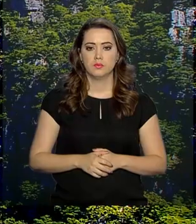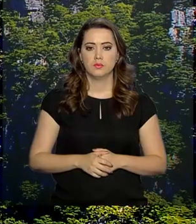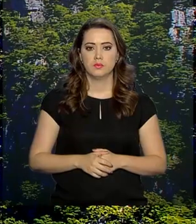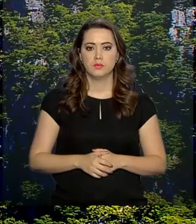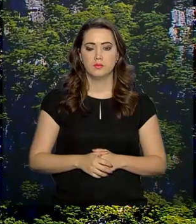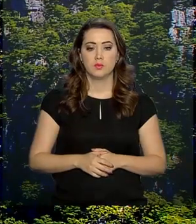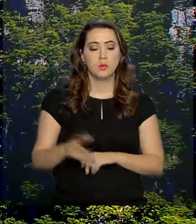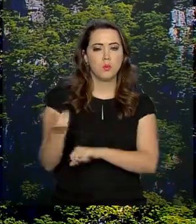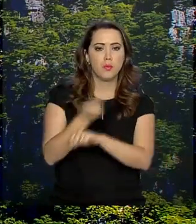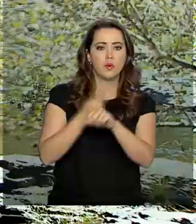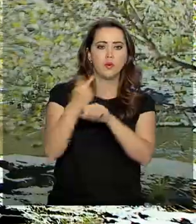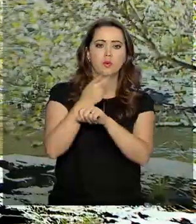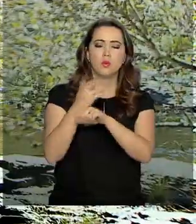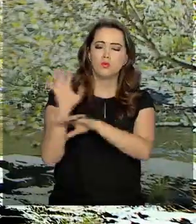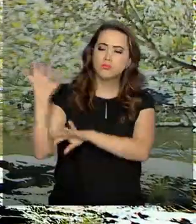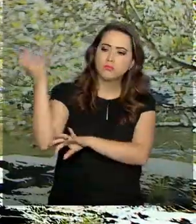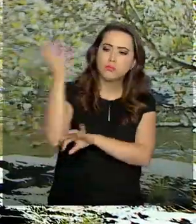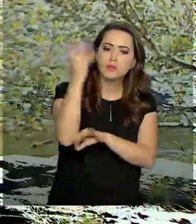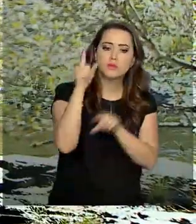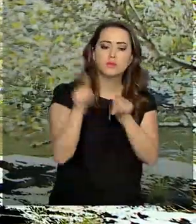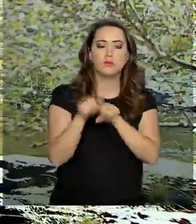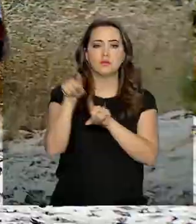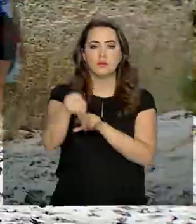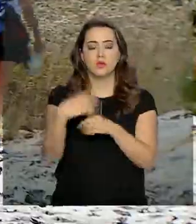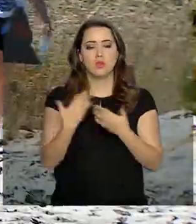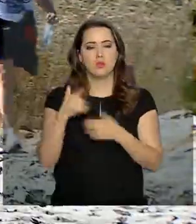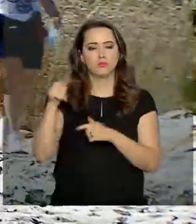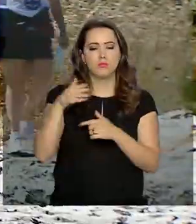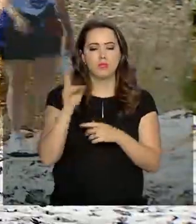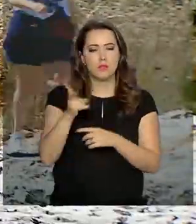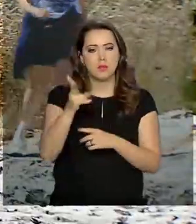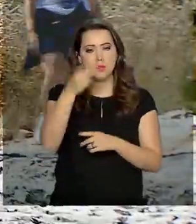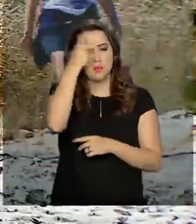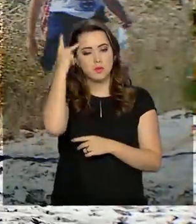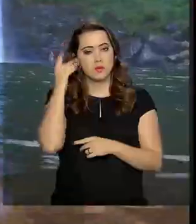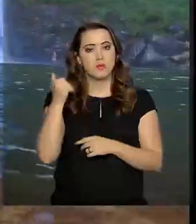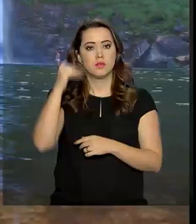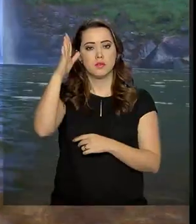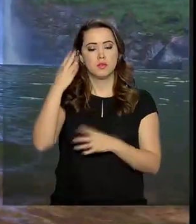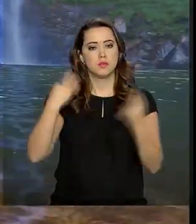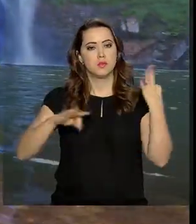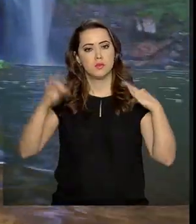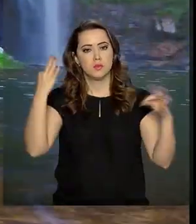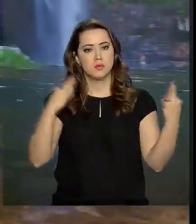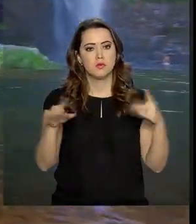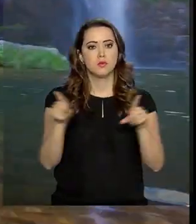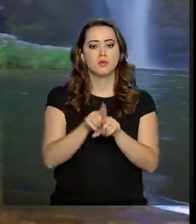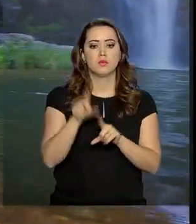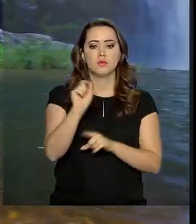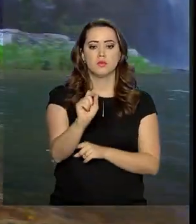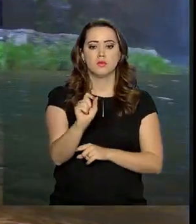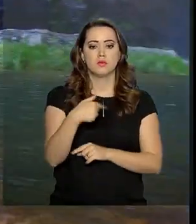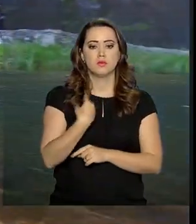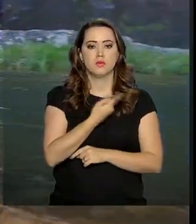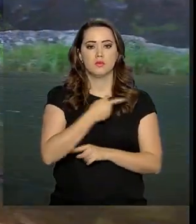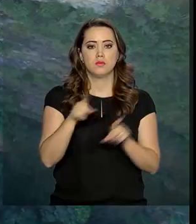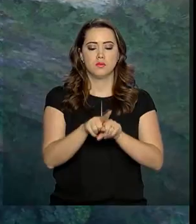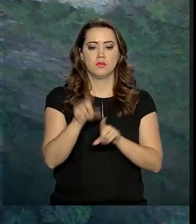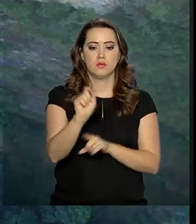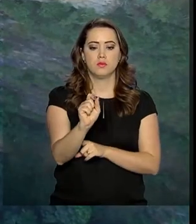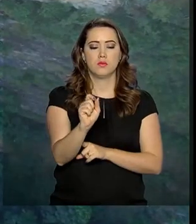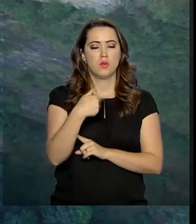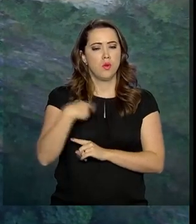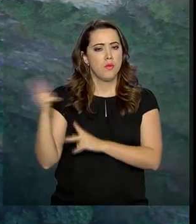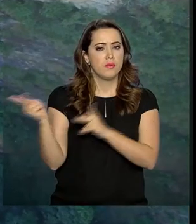Buscar o contato com a natureza é uma atividade que atrai cada vez mais pessoas. Tanto que no ano passado, o número de visitantes